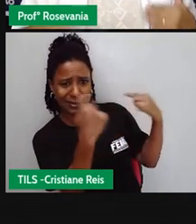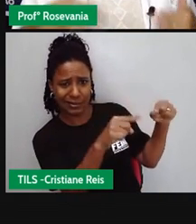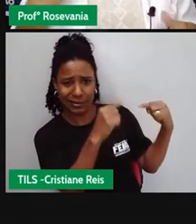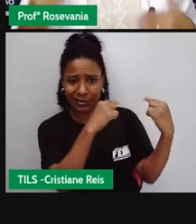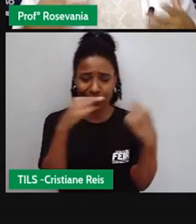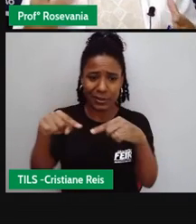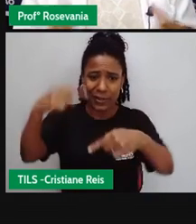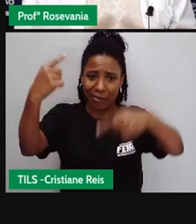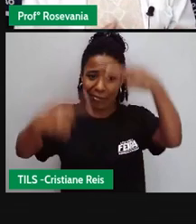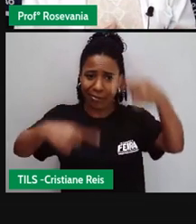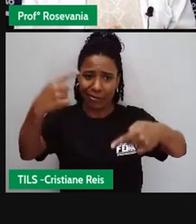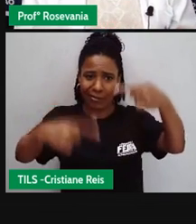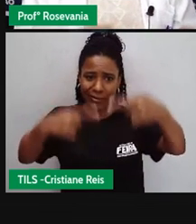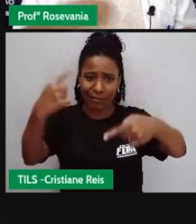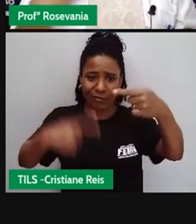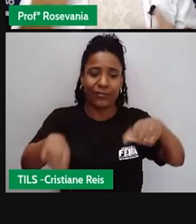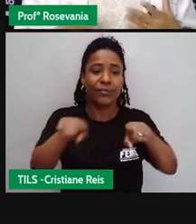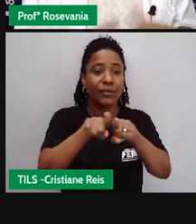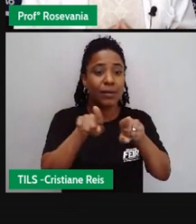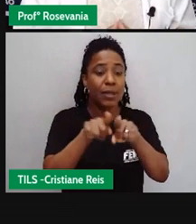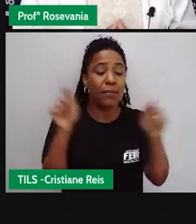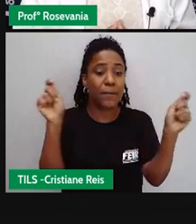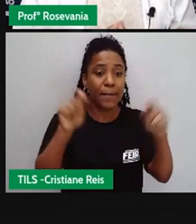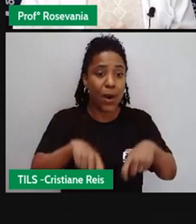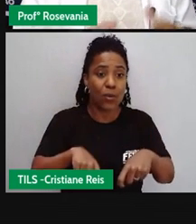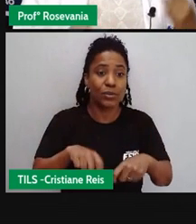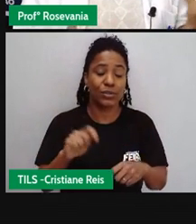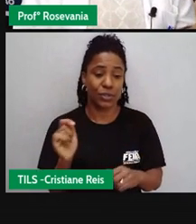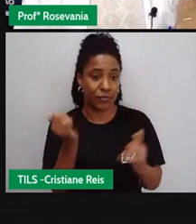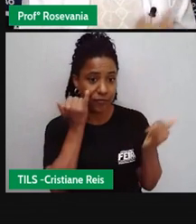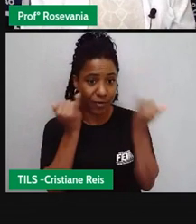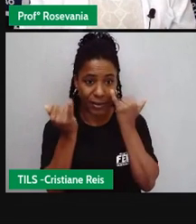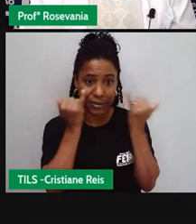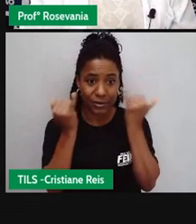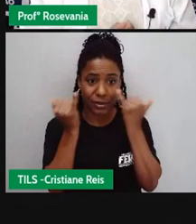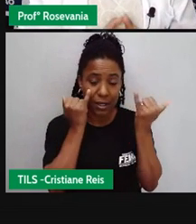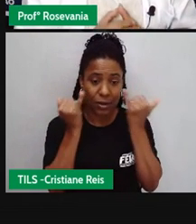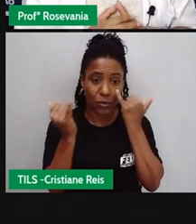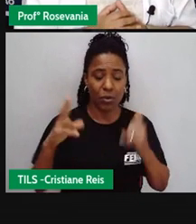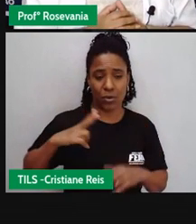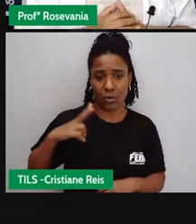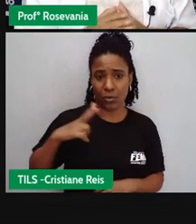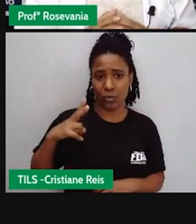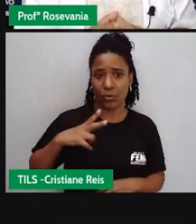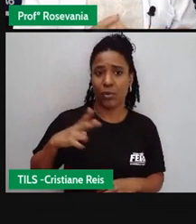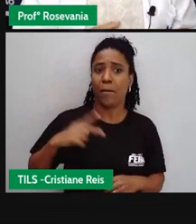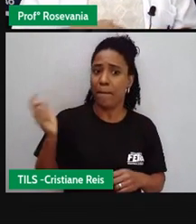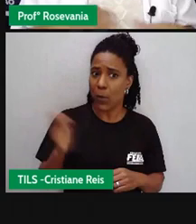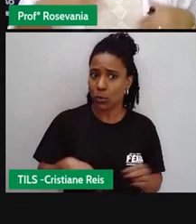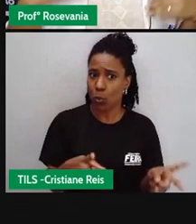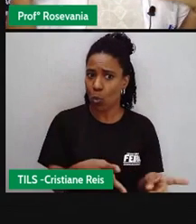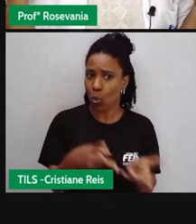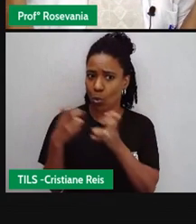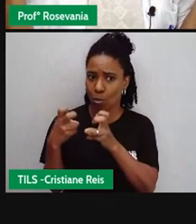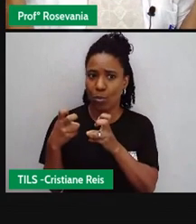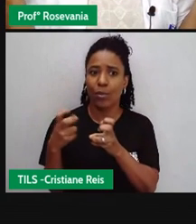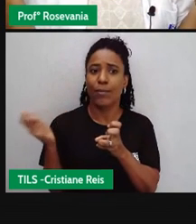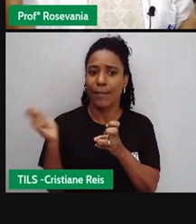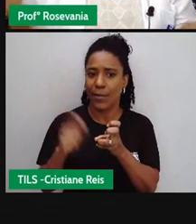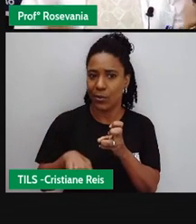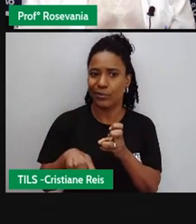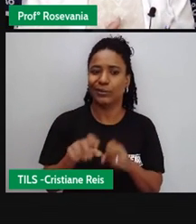E ainda tem também o roubo de informações que são vendidas aí. Teve uma reportagem o ano passado que foram